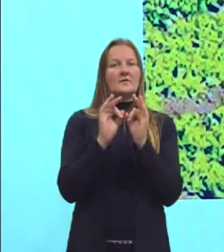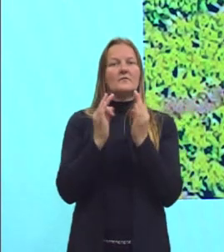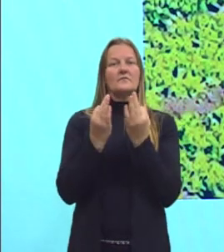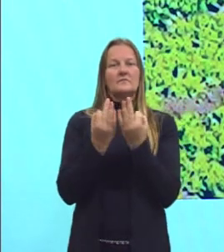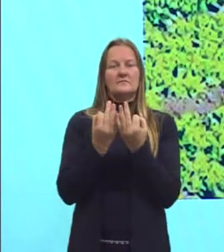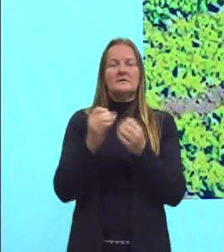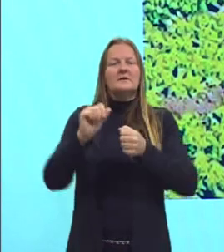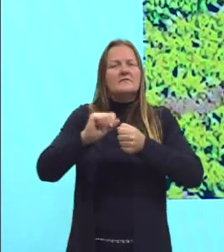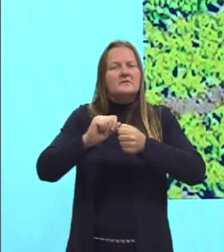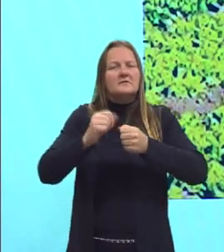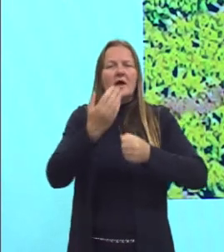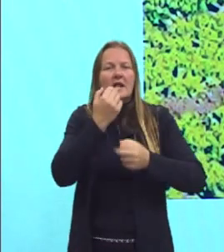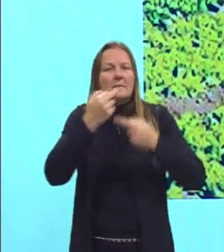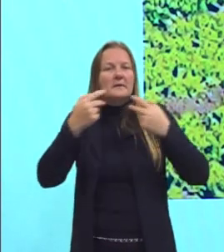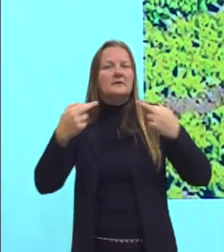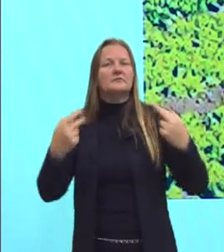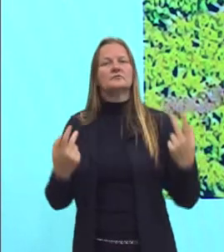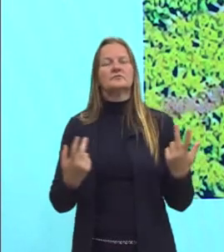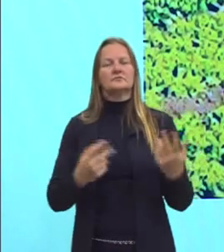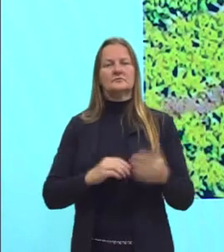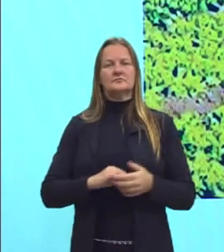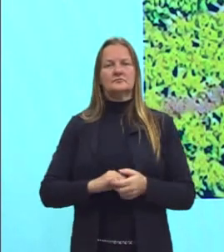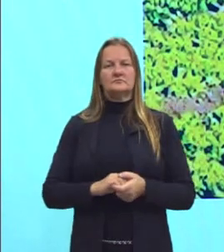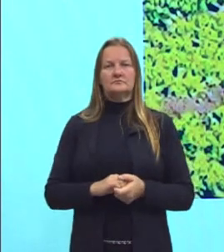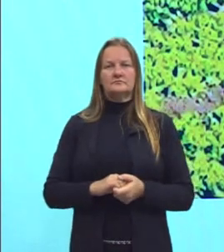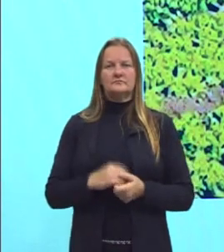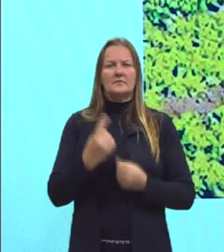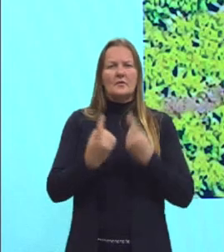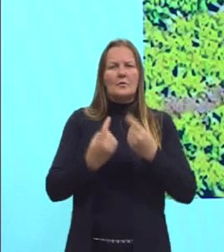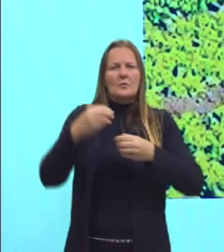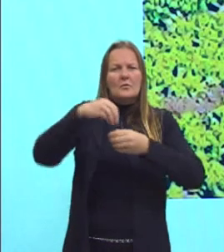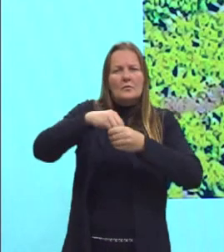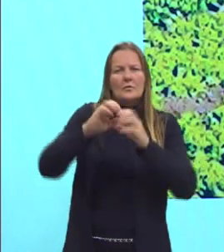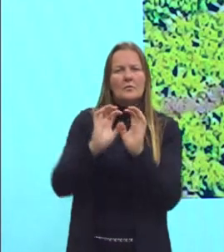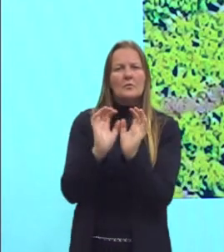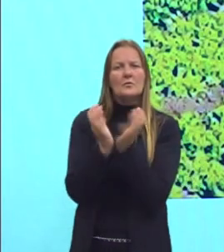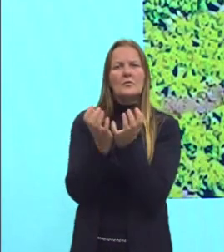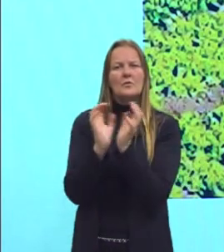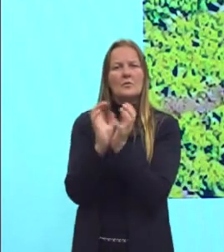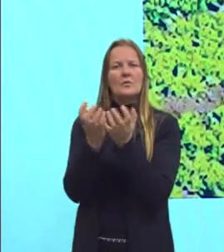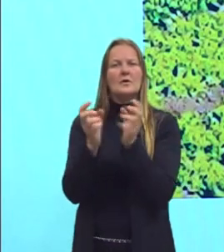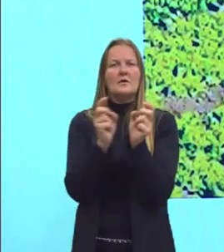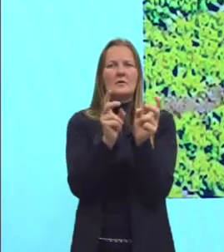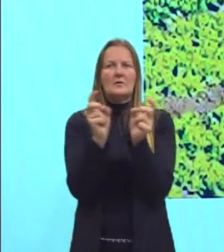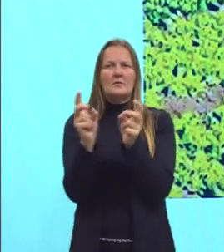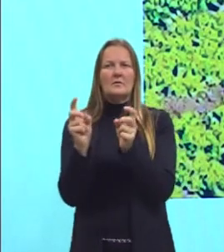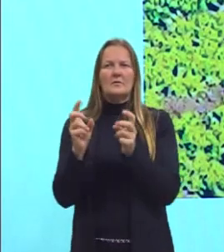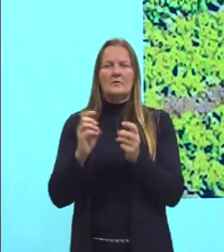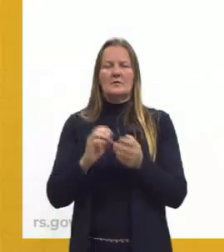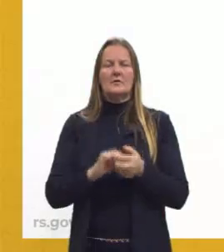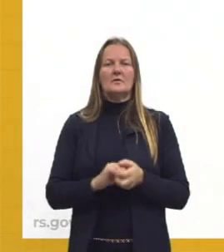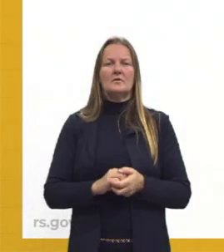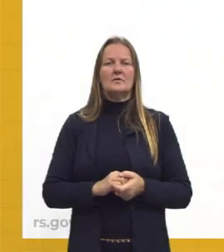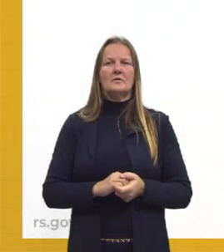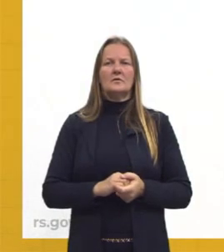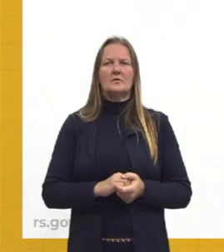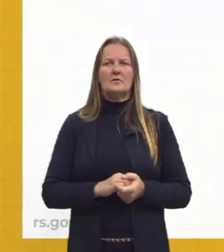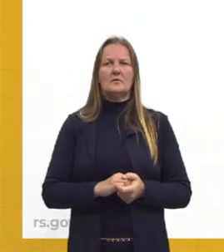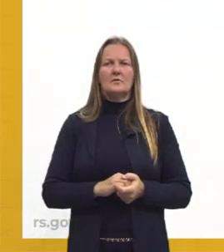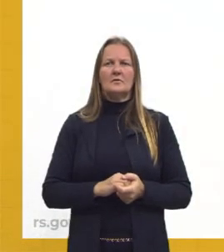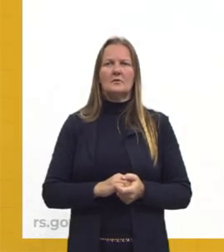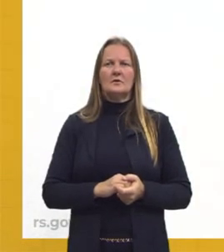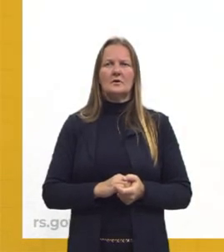produzindo alimento, né, alguma hortaliça ali para vender. Tá, meninos e meninas? Vamos lá, então, vamos passar o slide.